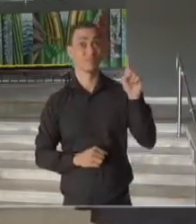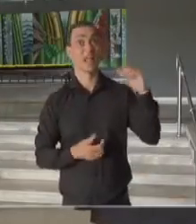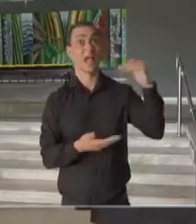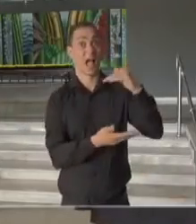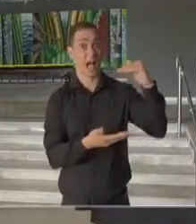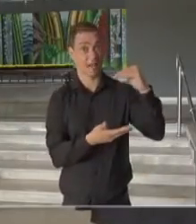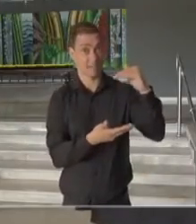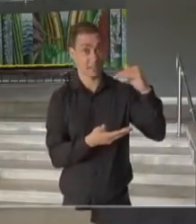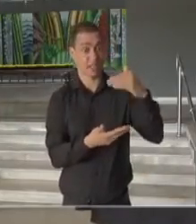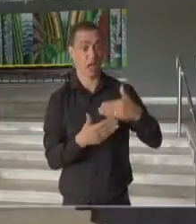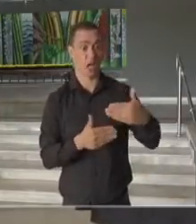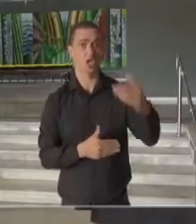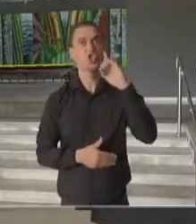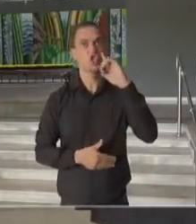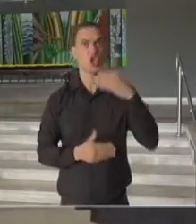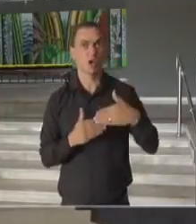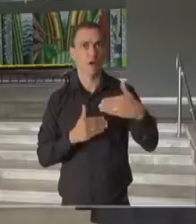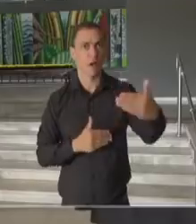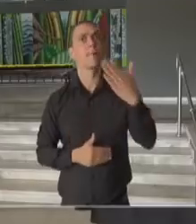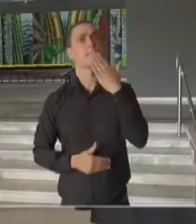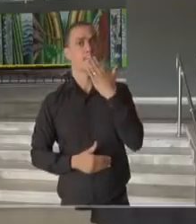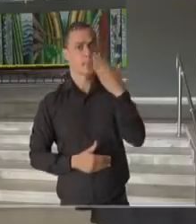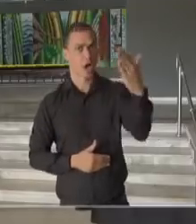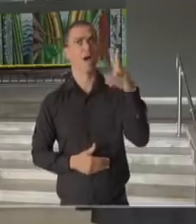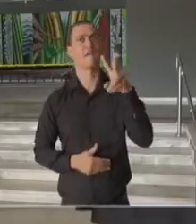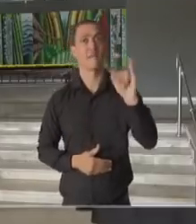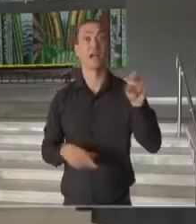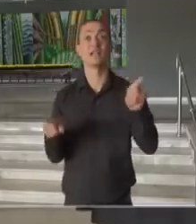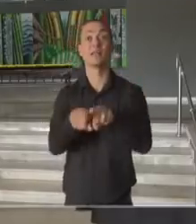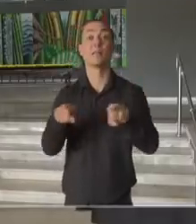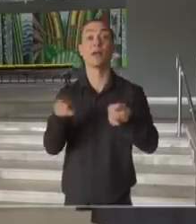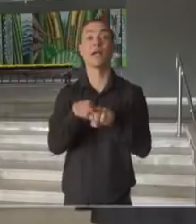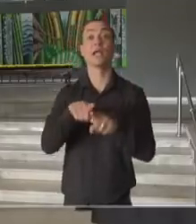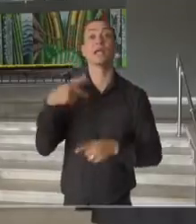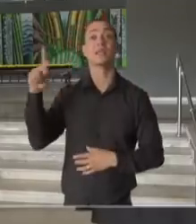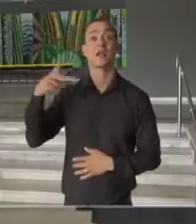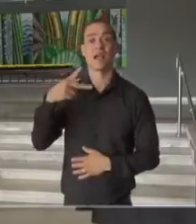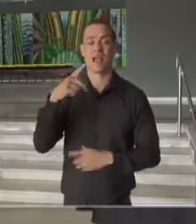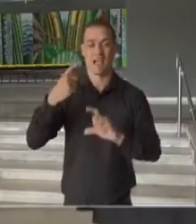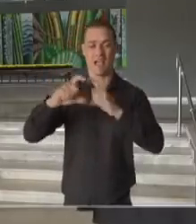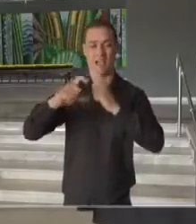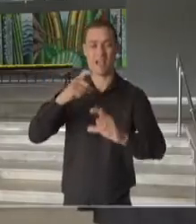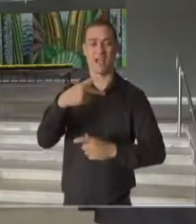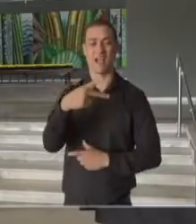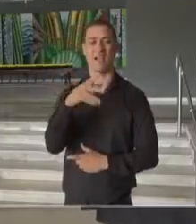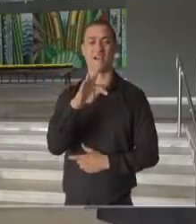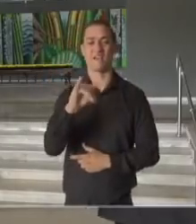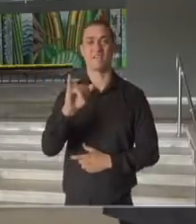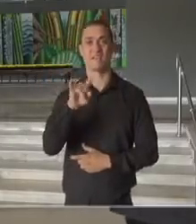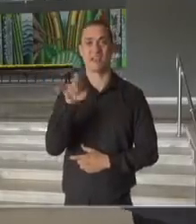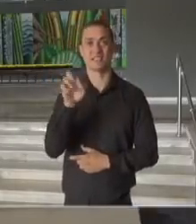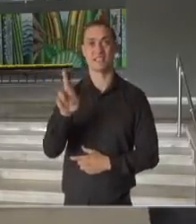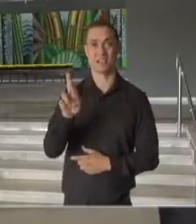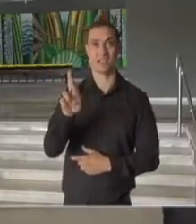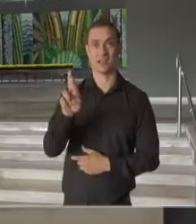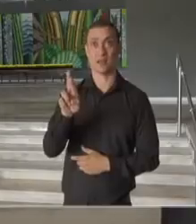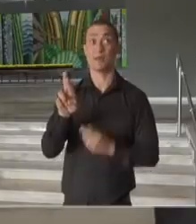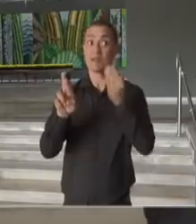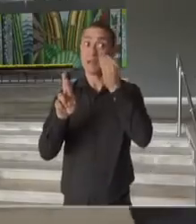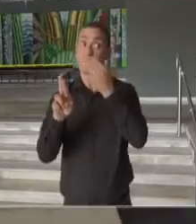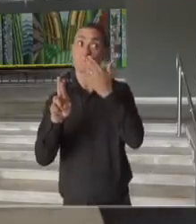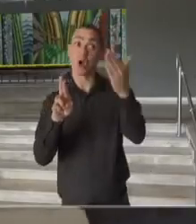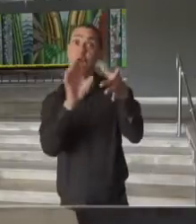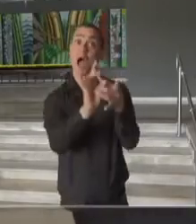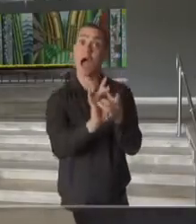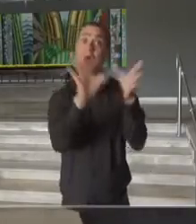receber, nos próximos dias, uma solicitação também da Pfizer para que ela possa aprovar essa